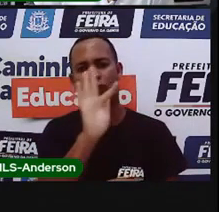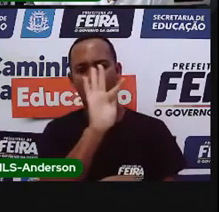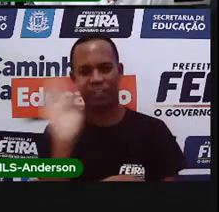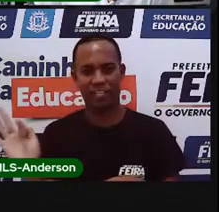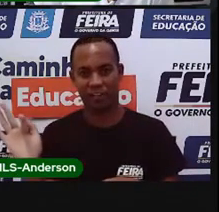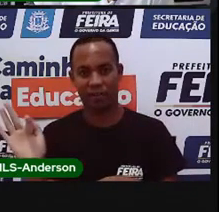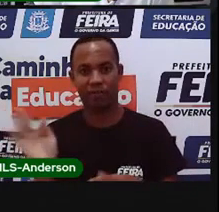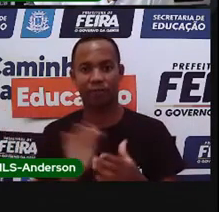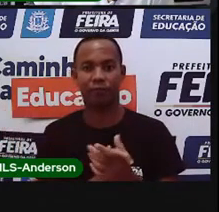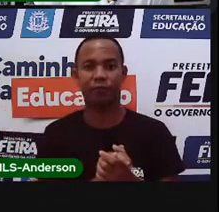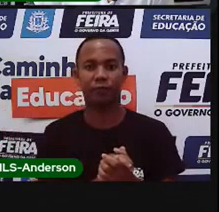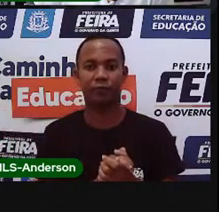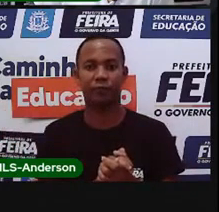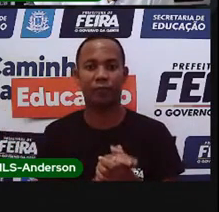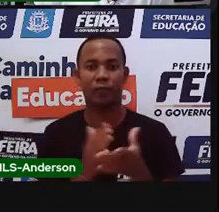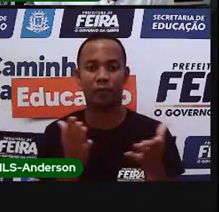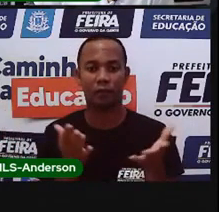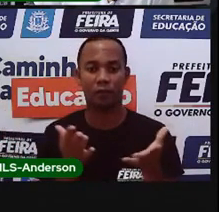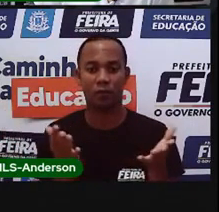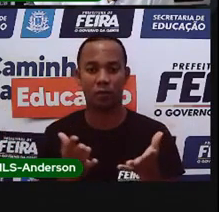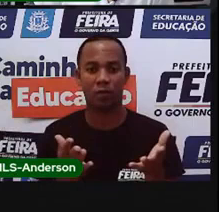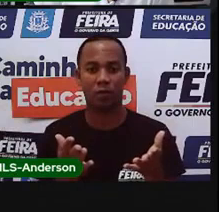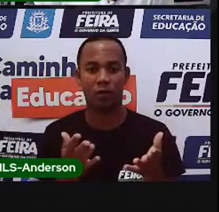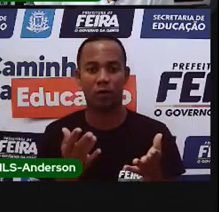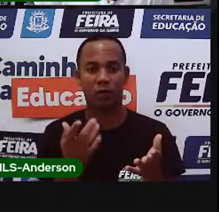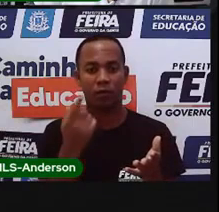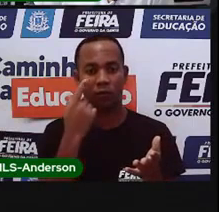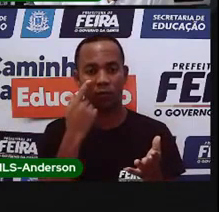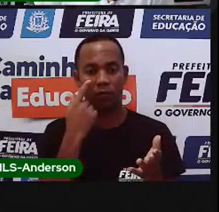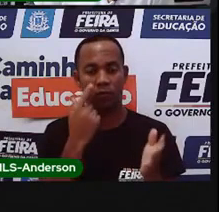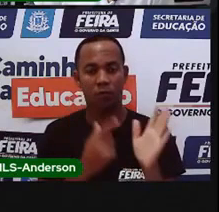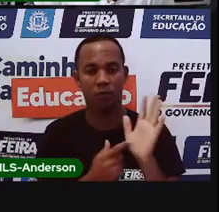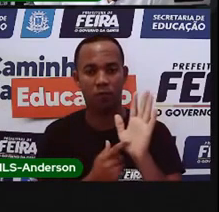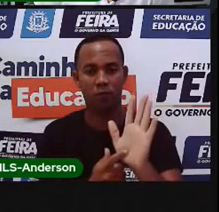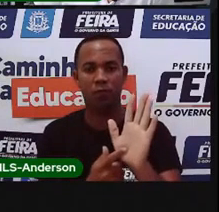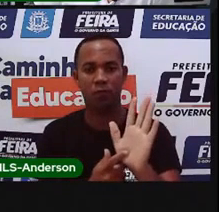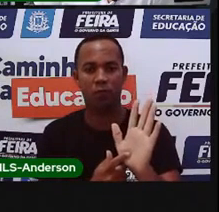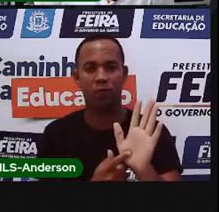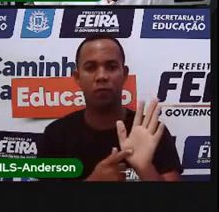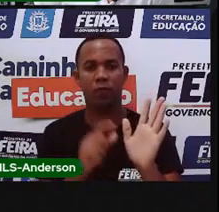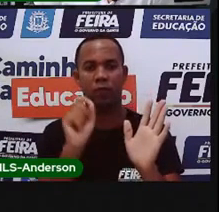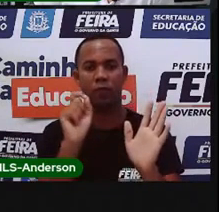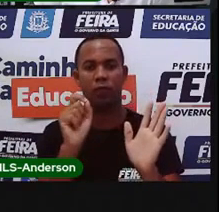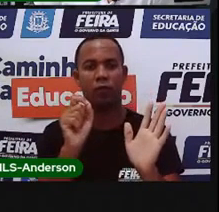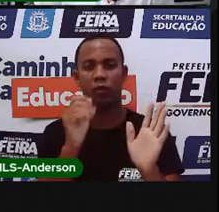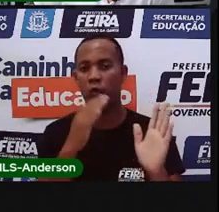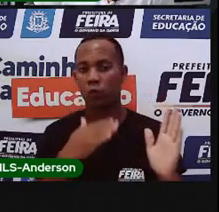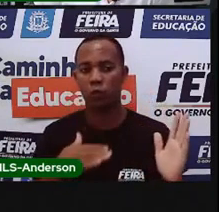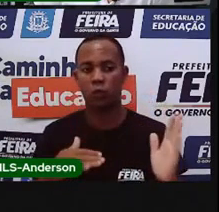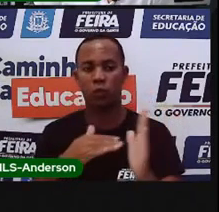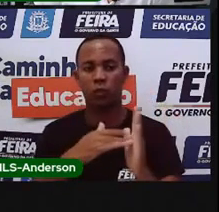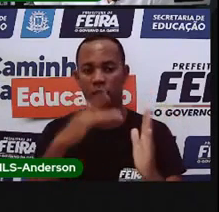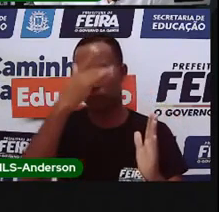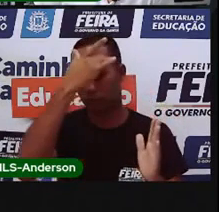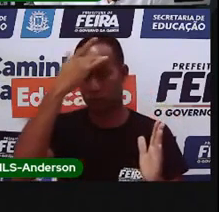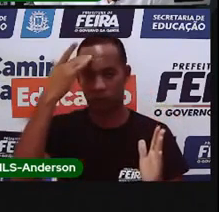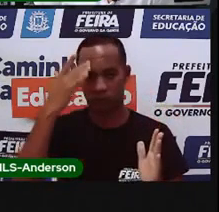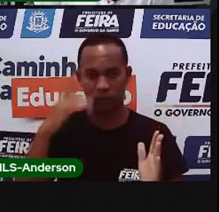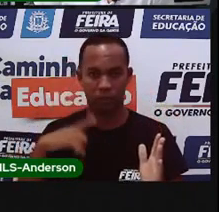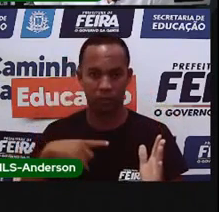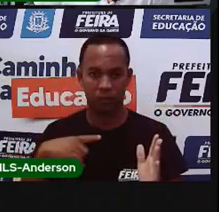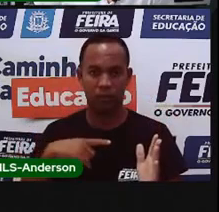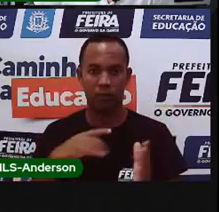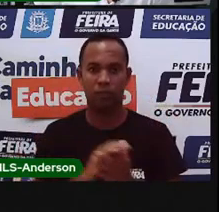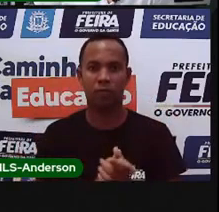federais. Agora, eu vou citar alguns serviços públicos que toda a população